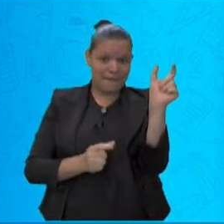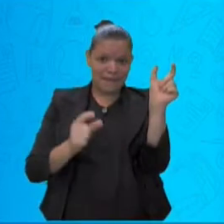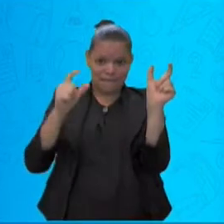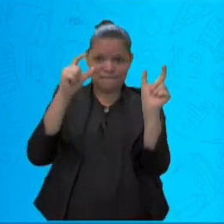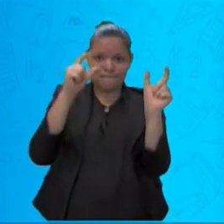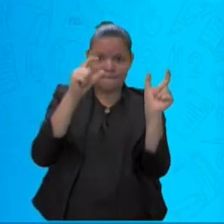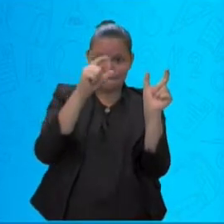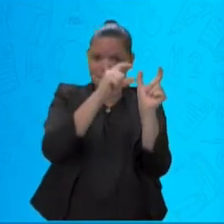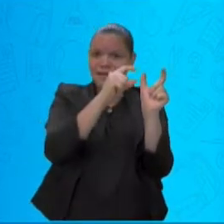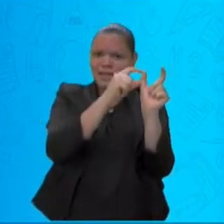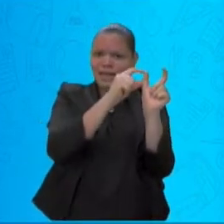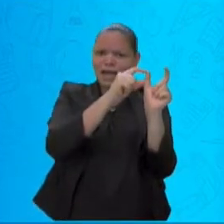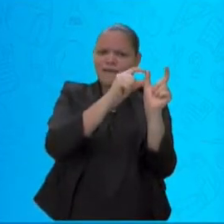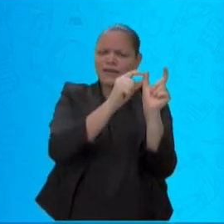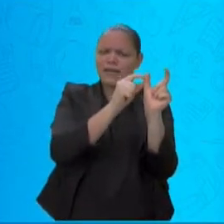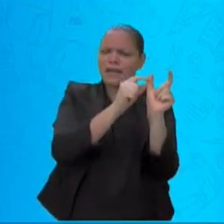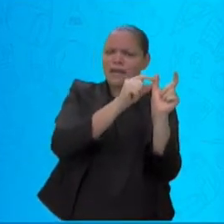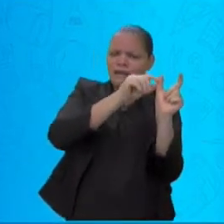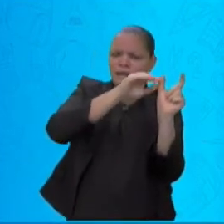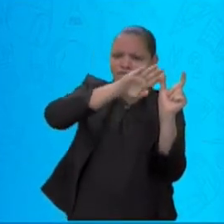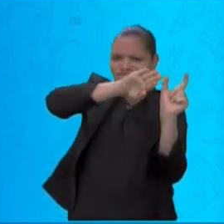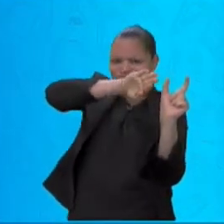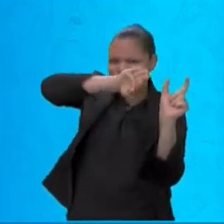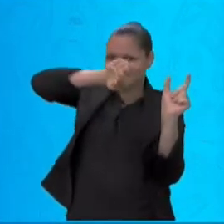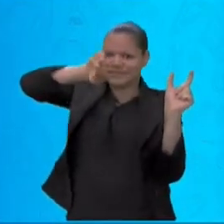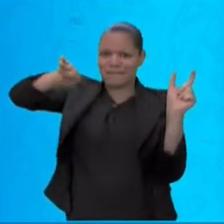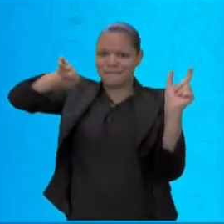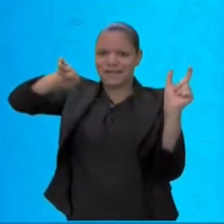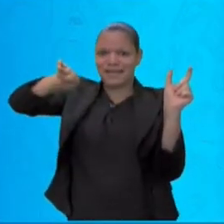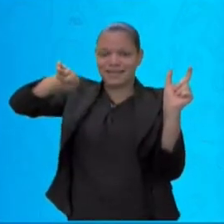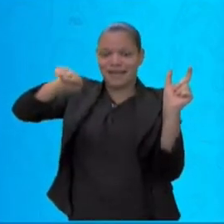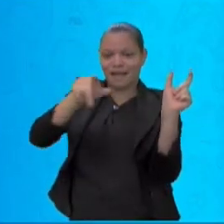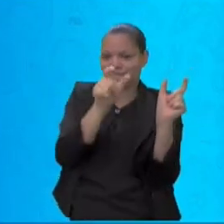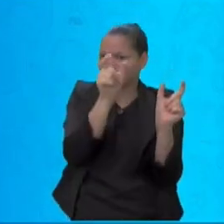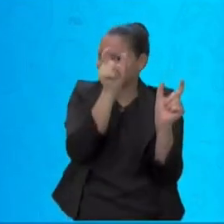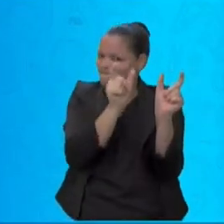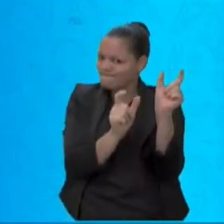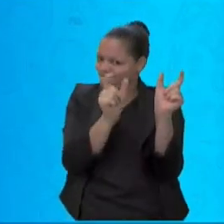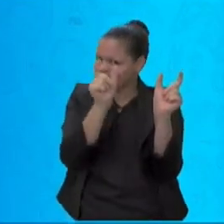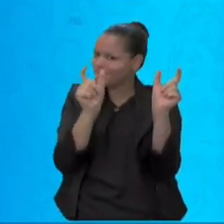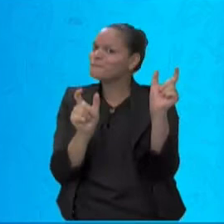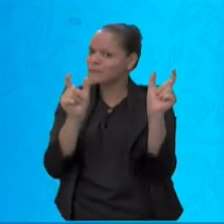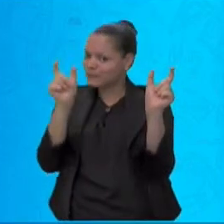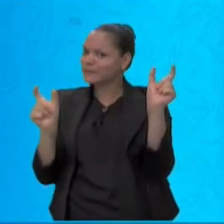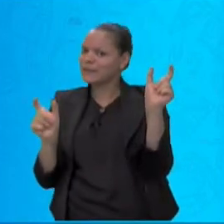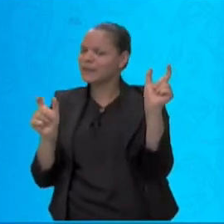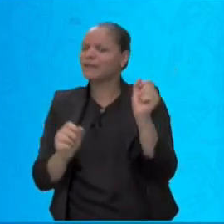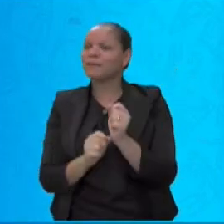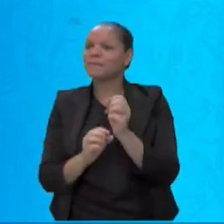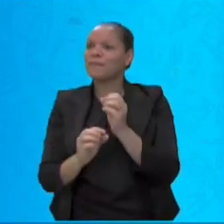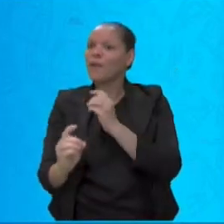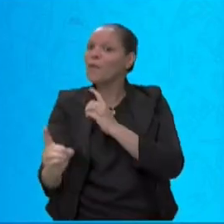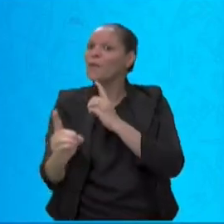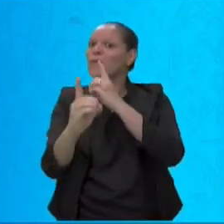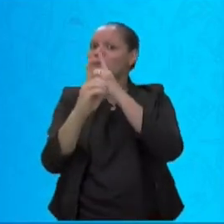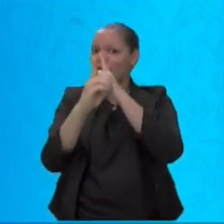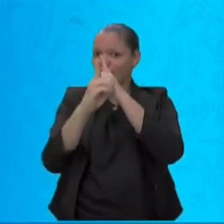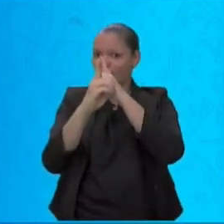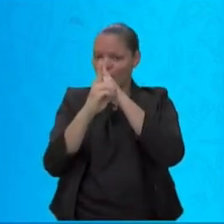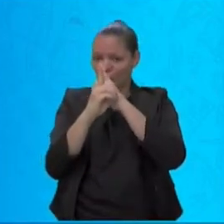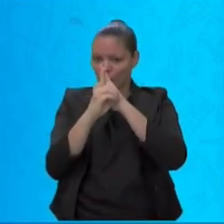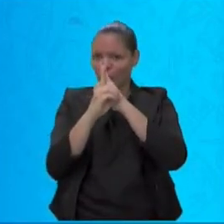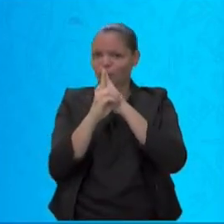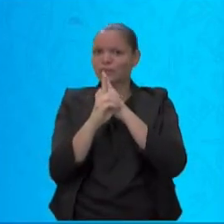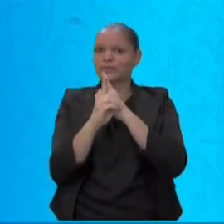-la em sílabas, o encontro vai permanecer em uma única sílaba. Vamos aos exemplos para